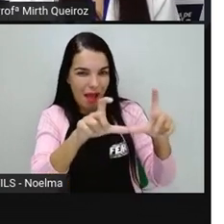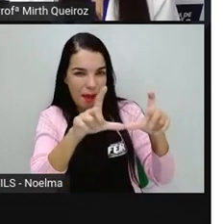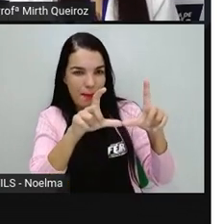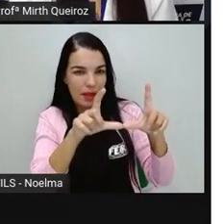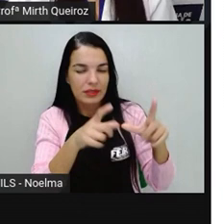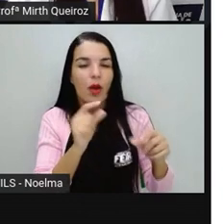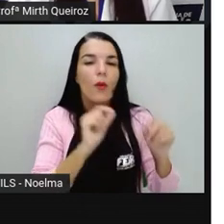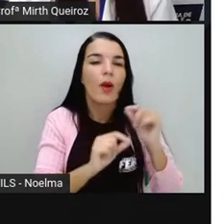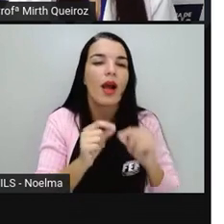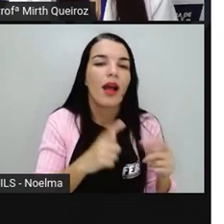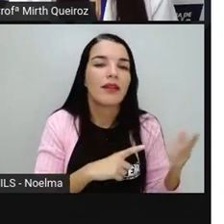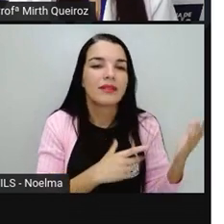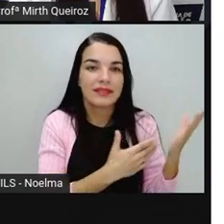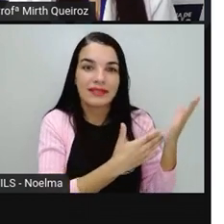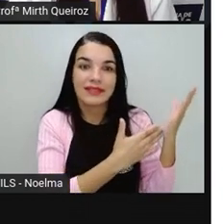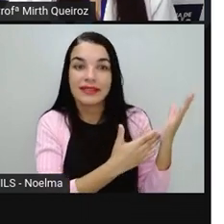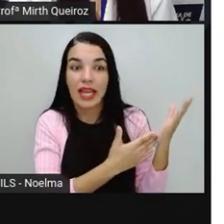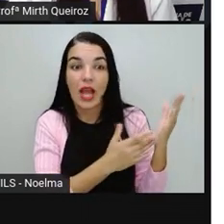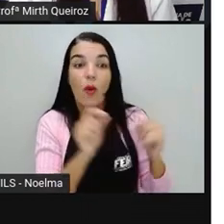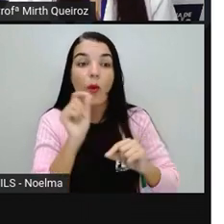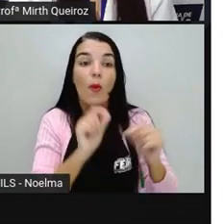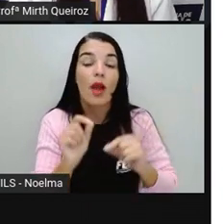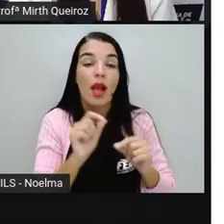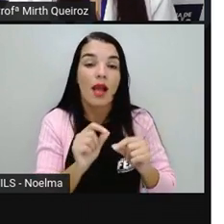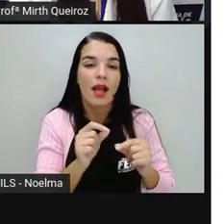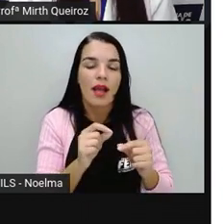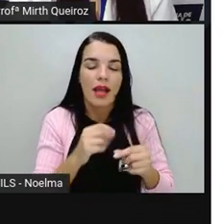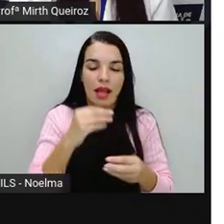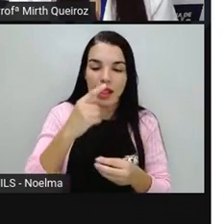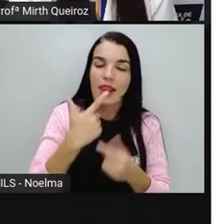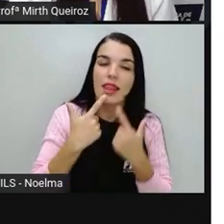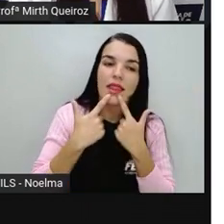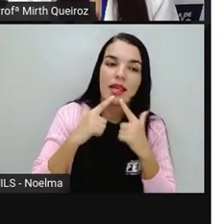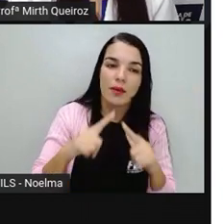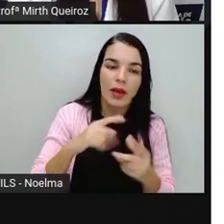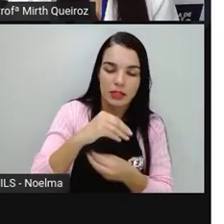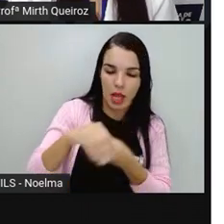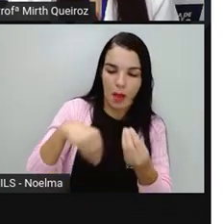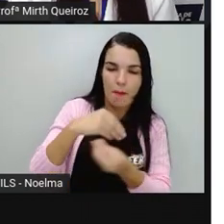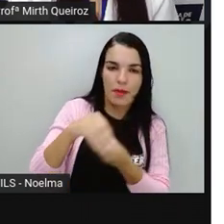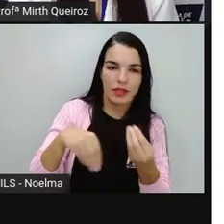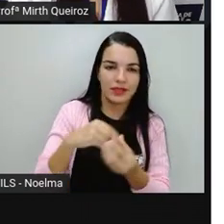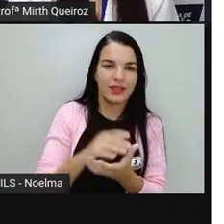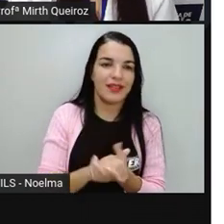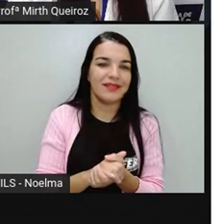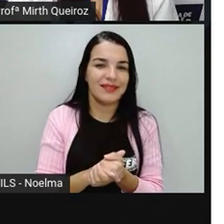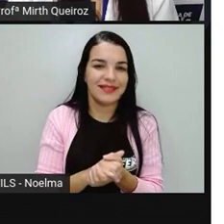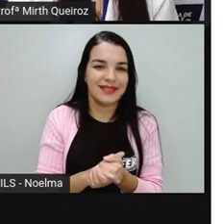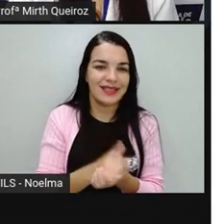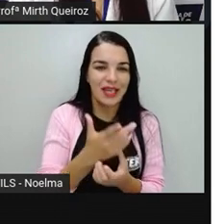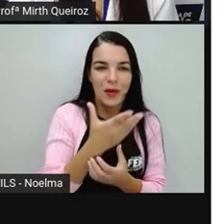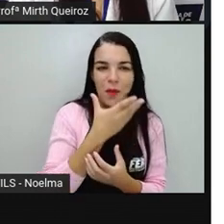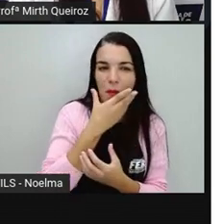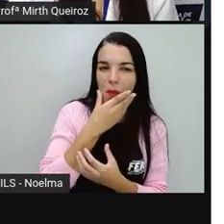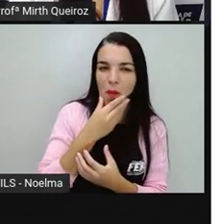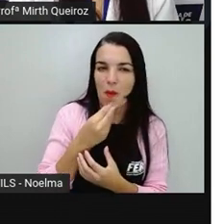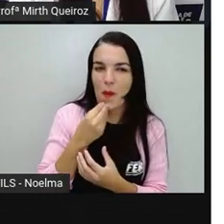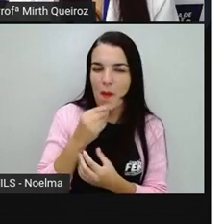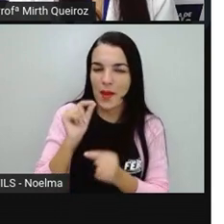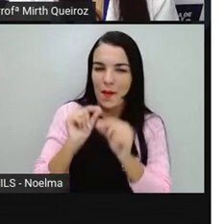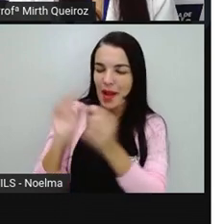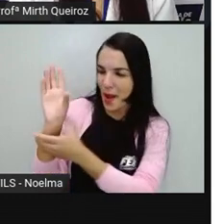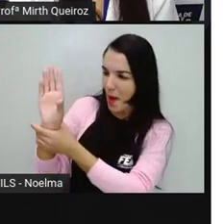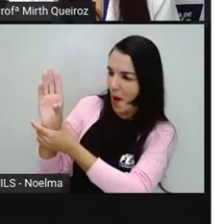nós temos a imagem e escrita, que se trata aí de uma linguagem mista, né? É, ele que faz a